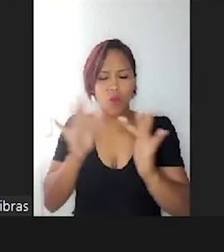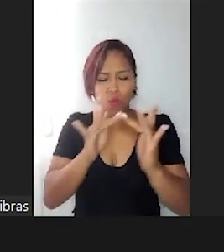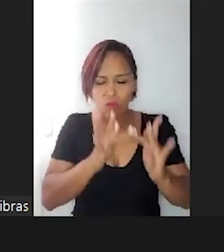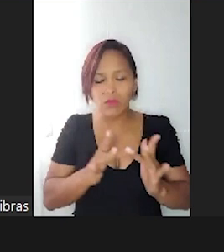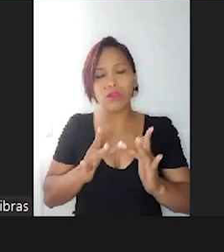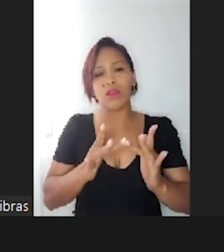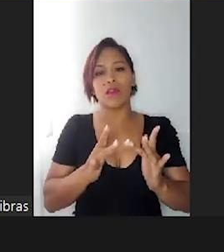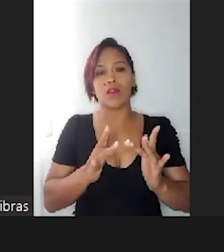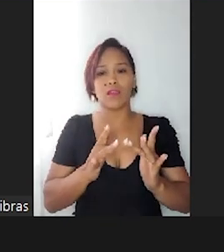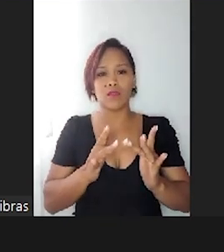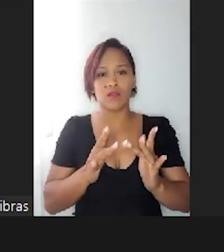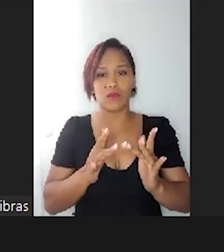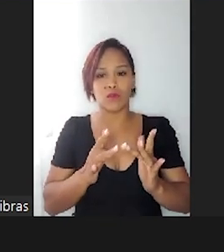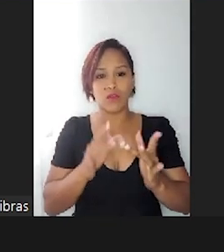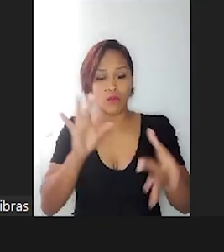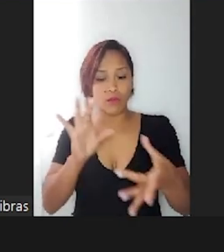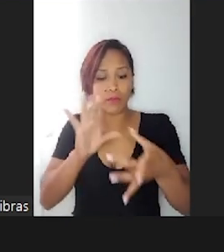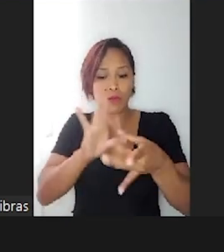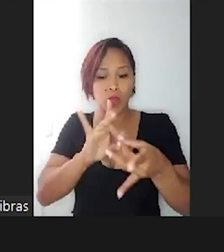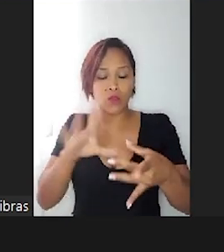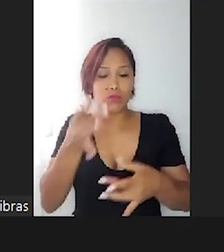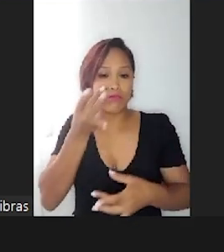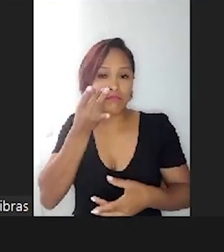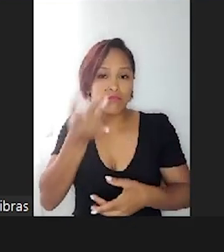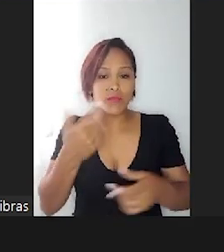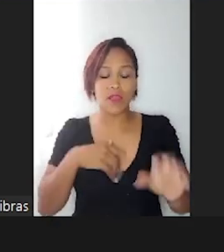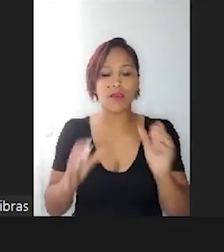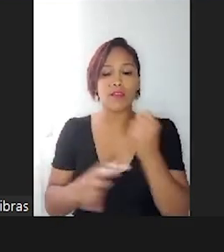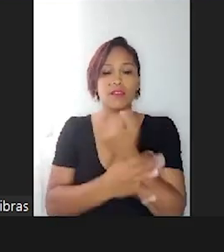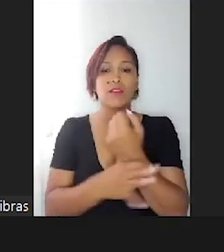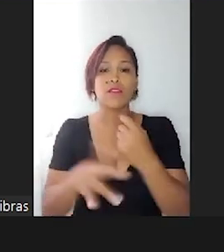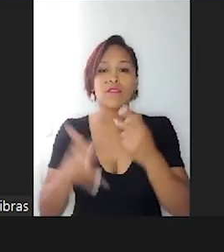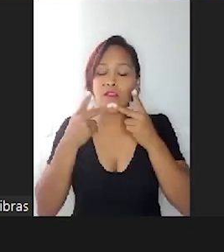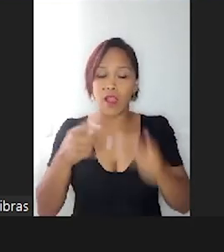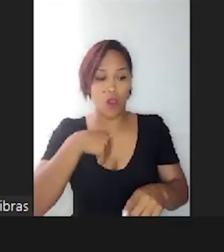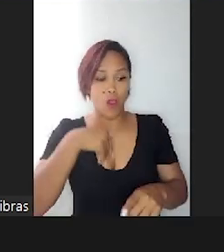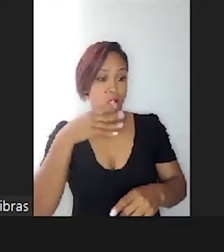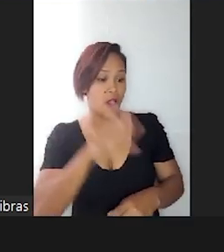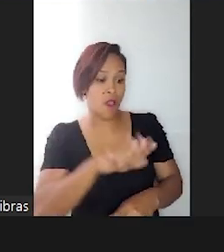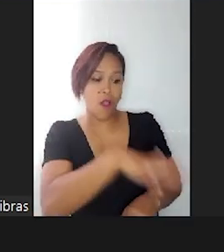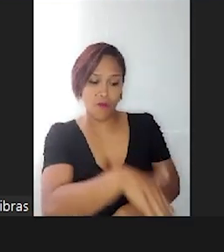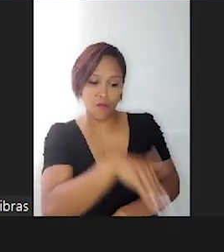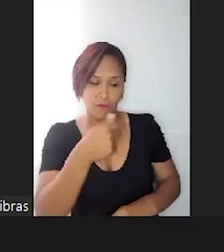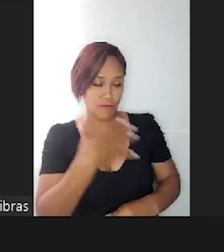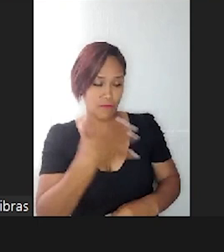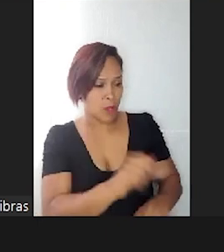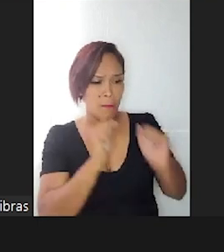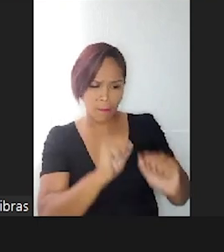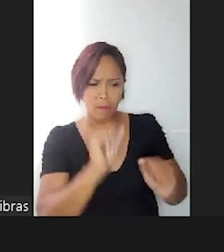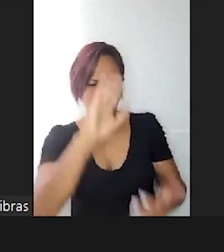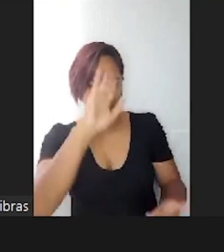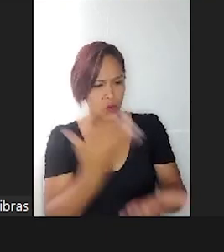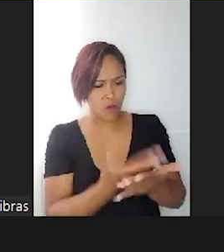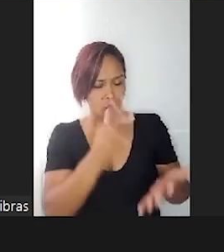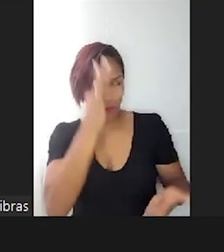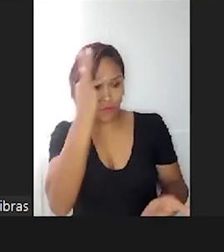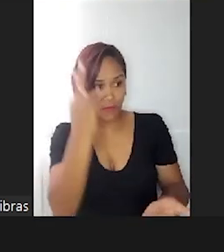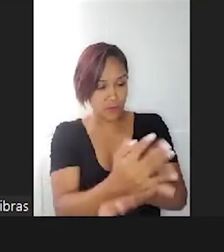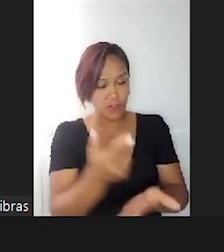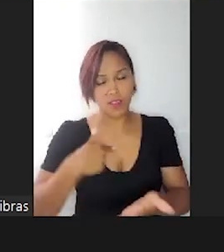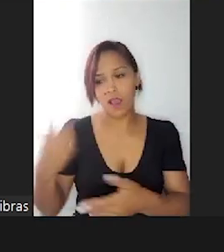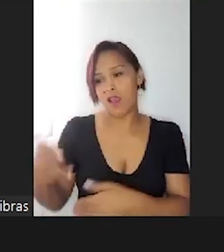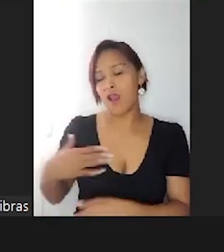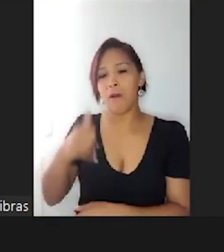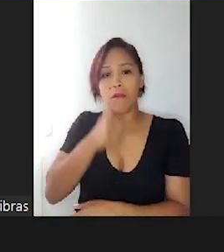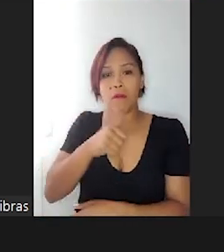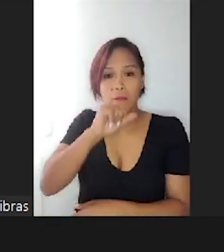é a segurança de dizer, filho, pode contar com a gente. E a gente ama os nossos filhos,